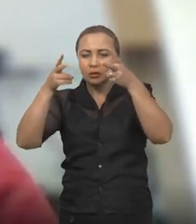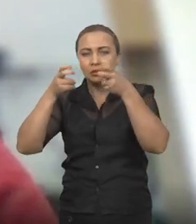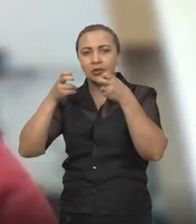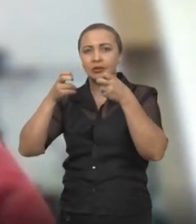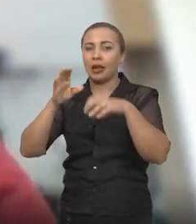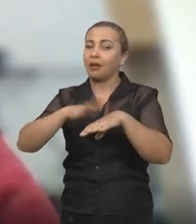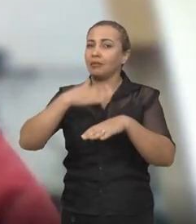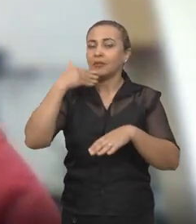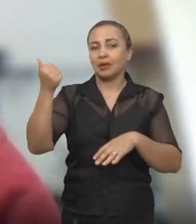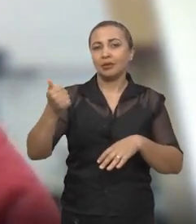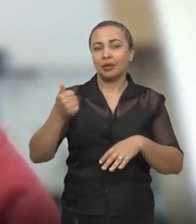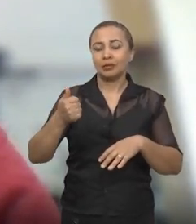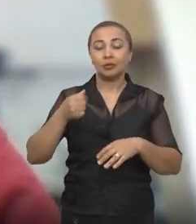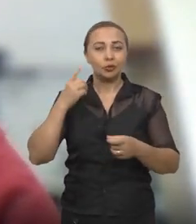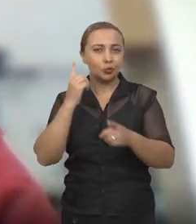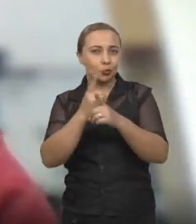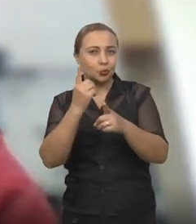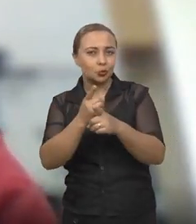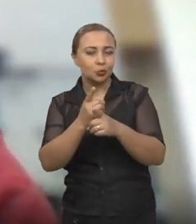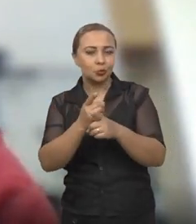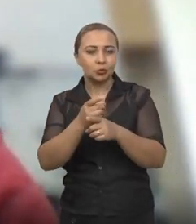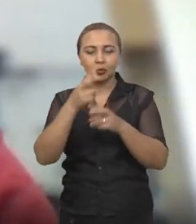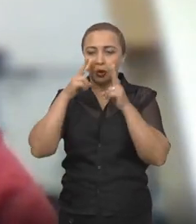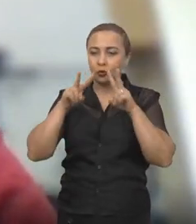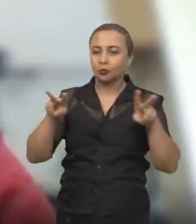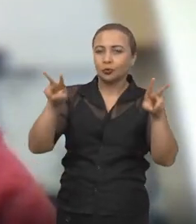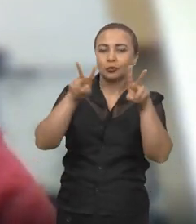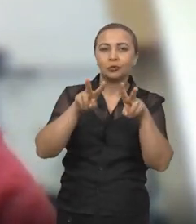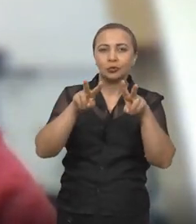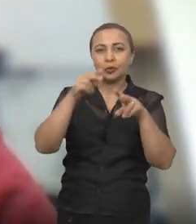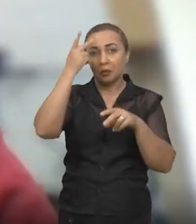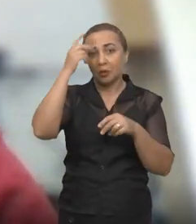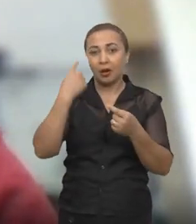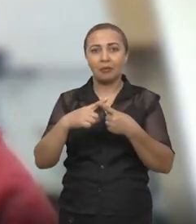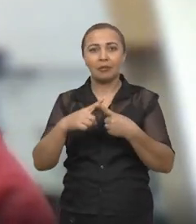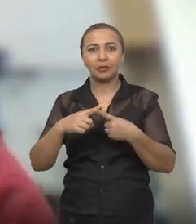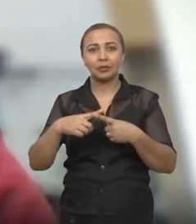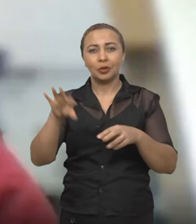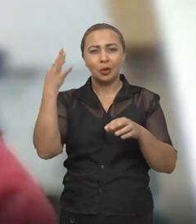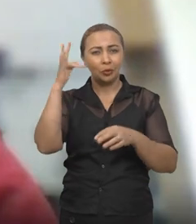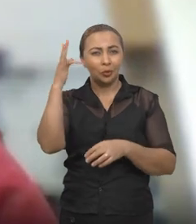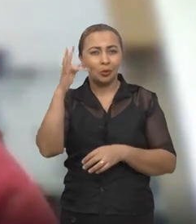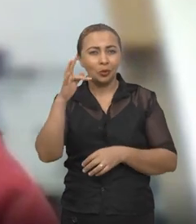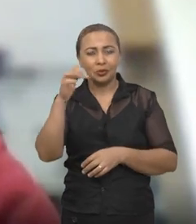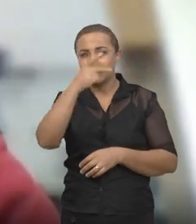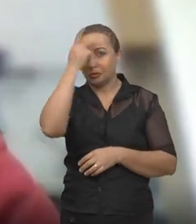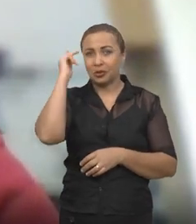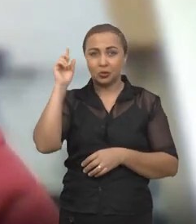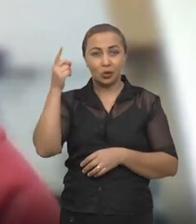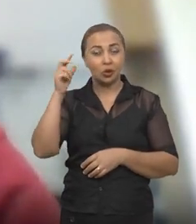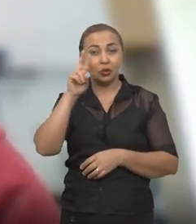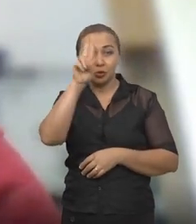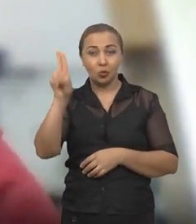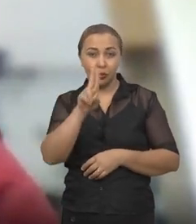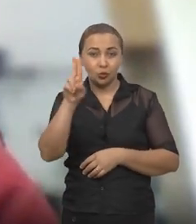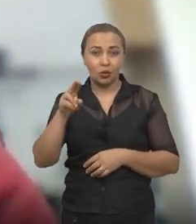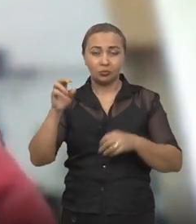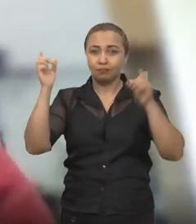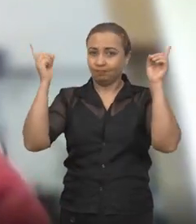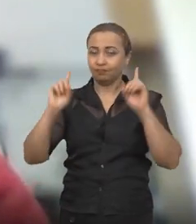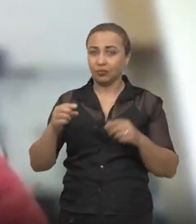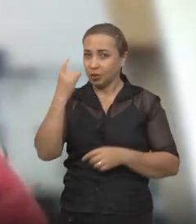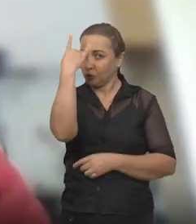detecção, para a precisão da detecção. Porque uma das maiores dores de usuários deficientes